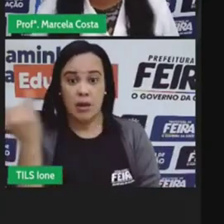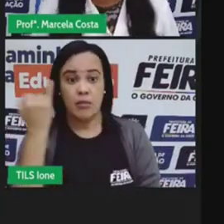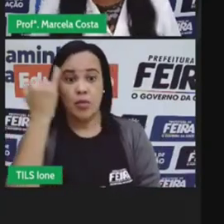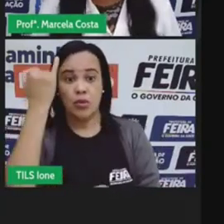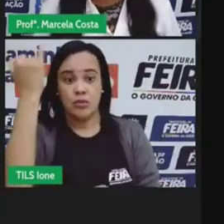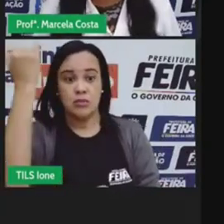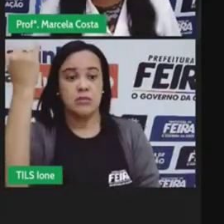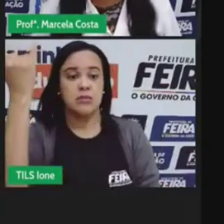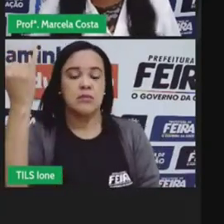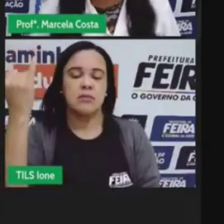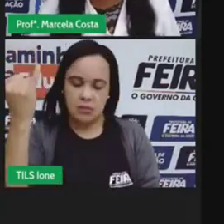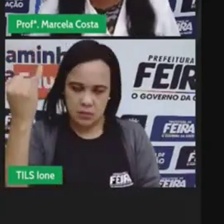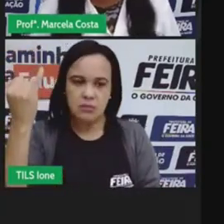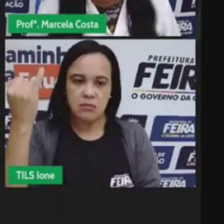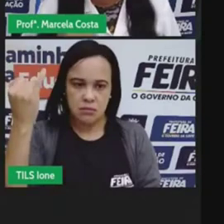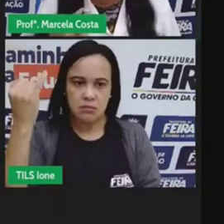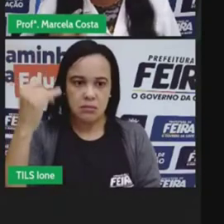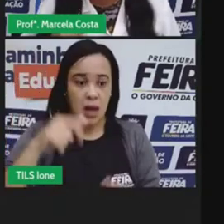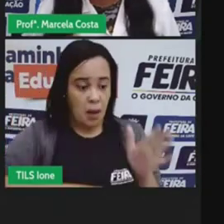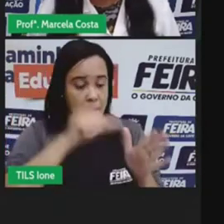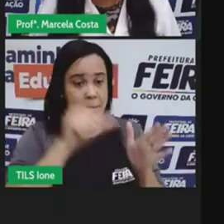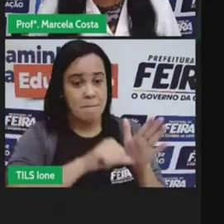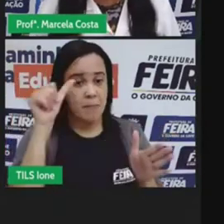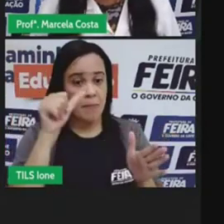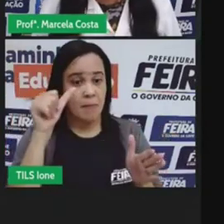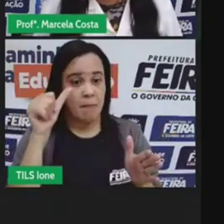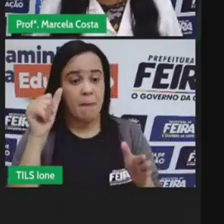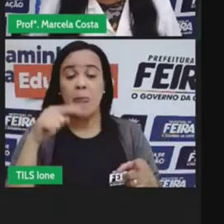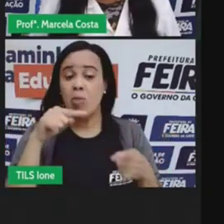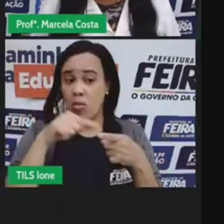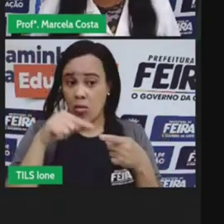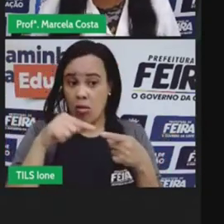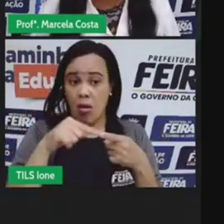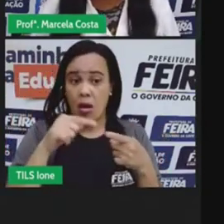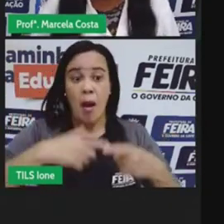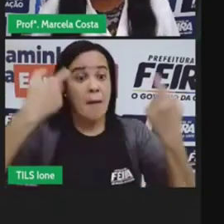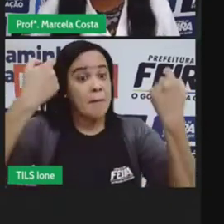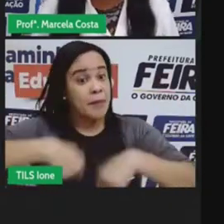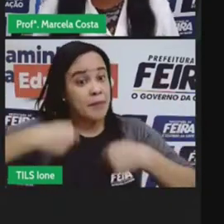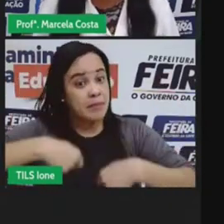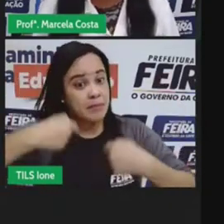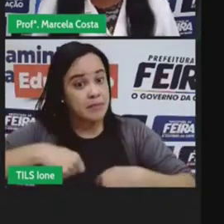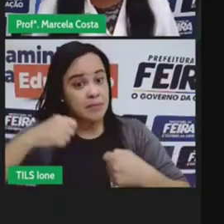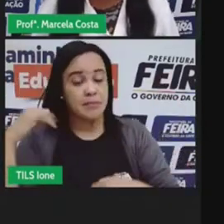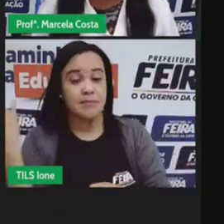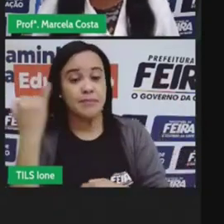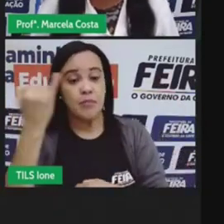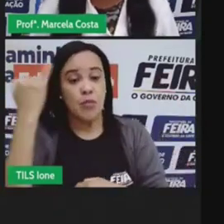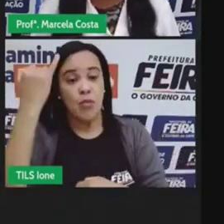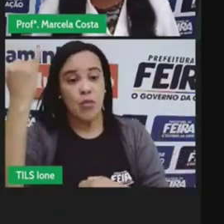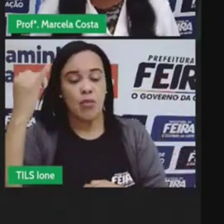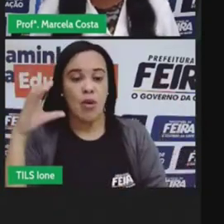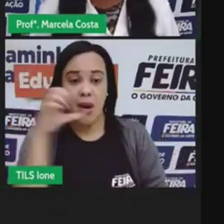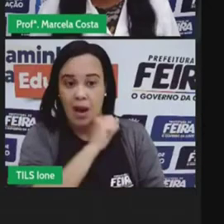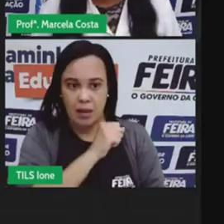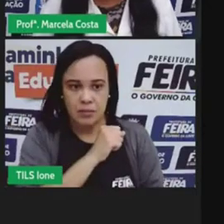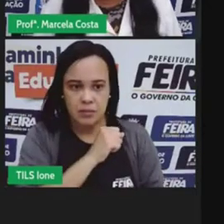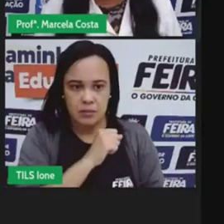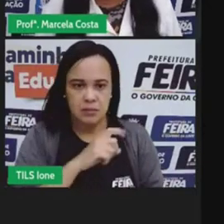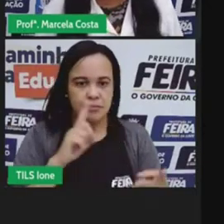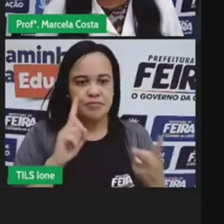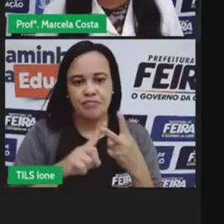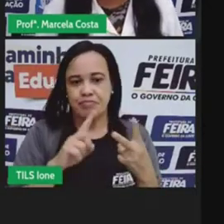priorizar as coisas que você vai tentar vai ser sempre as coisas que você precisa que é necessário que é urgente